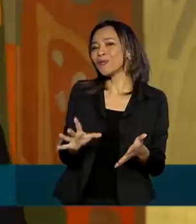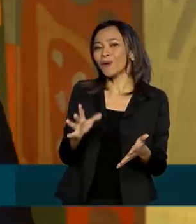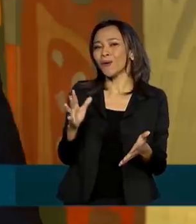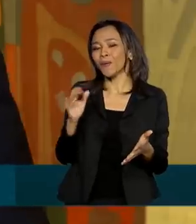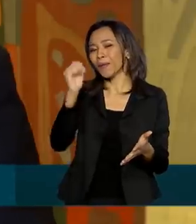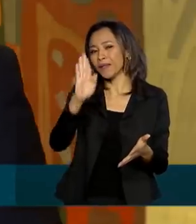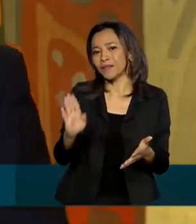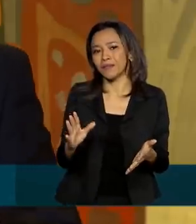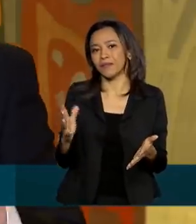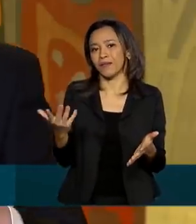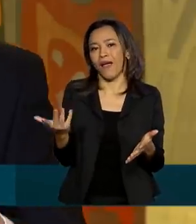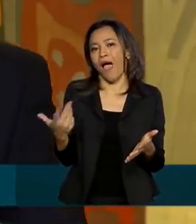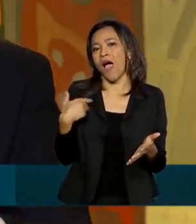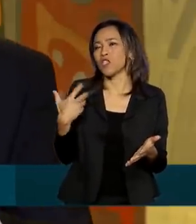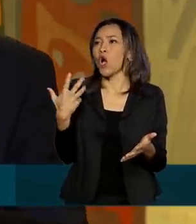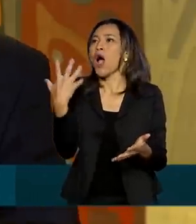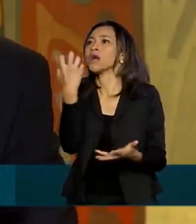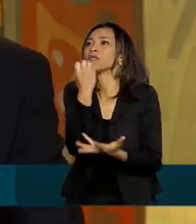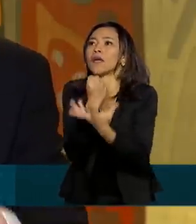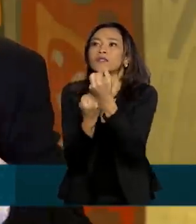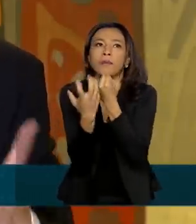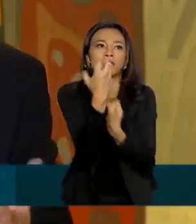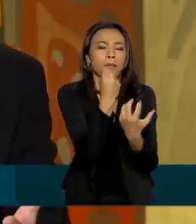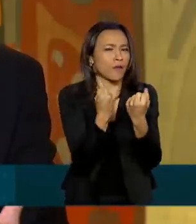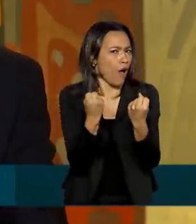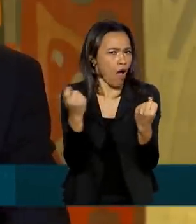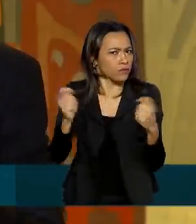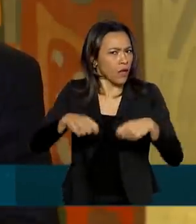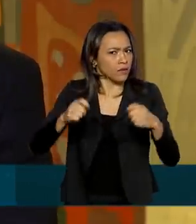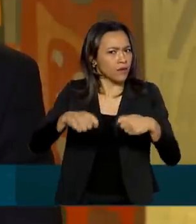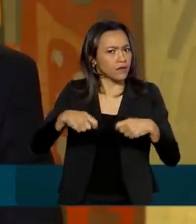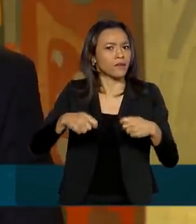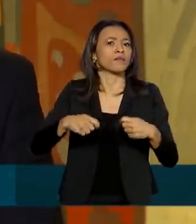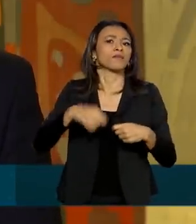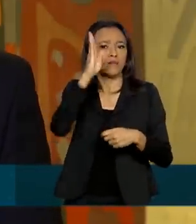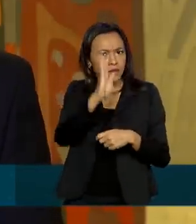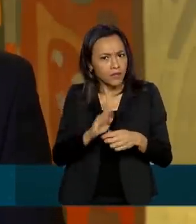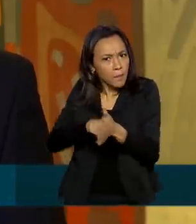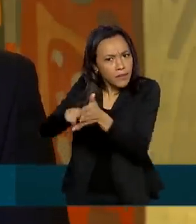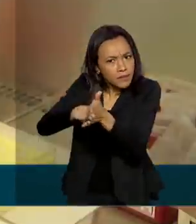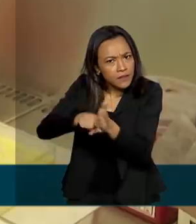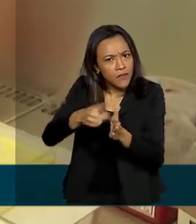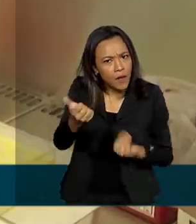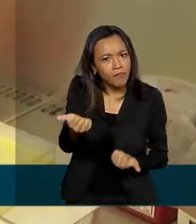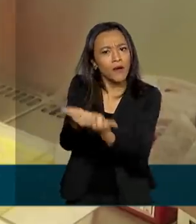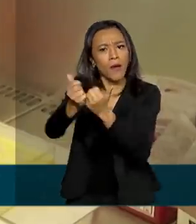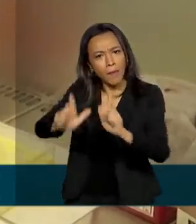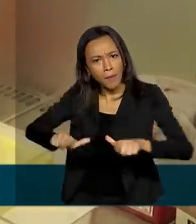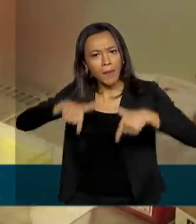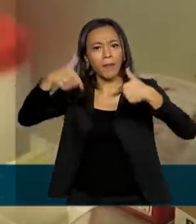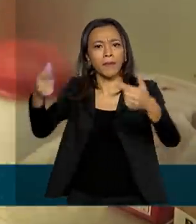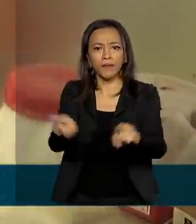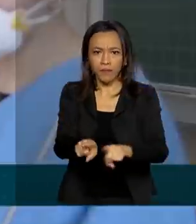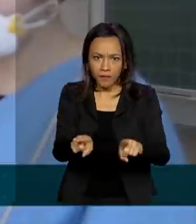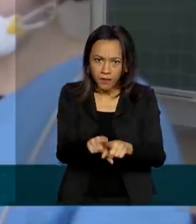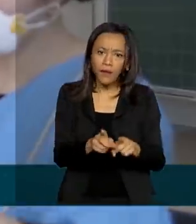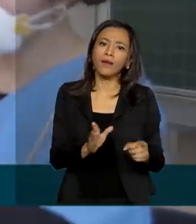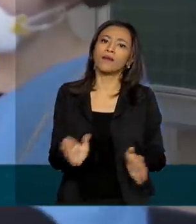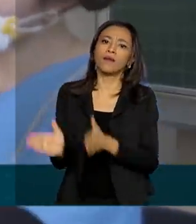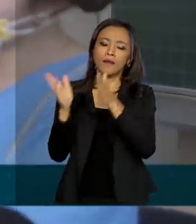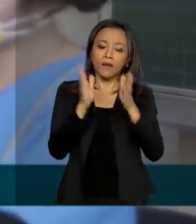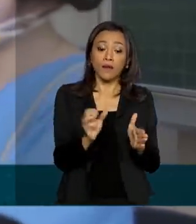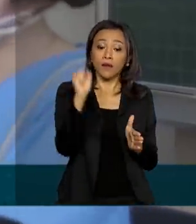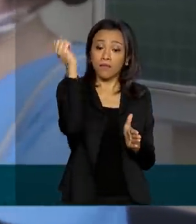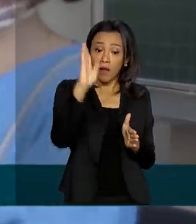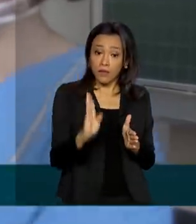digamos, receptiva. O Brasil tem condições de contribuir com essas pesquisas, com a capacidade que nós temos aqui. Ernesto Araújo disse ainda que o Brasil